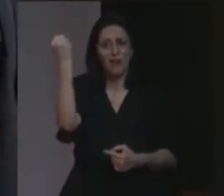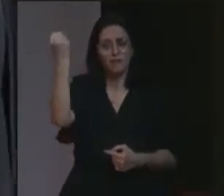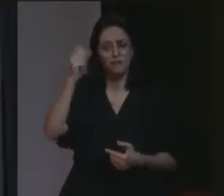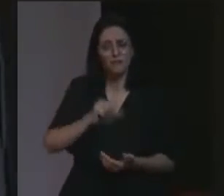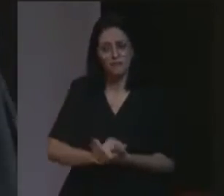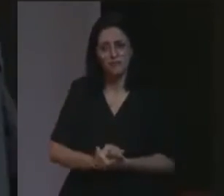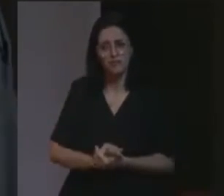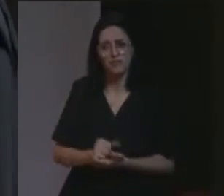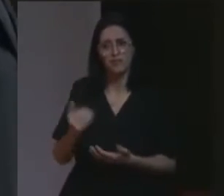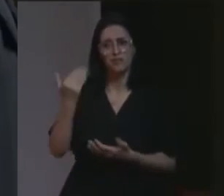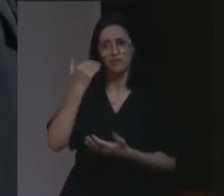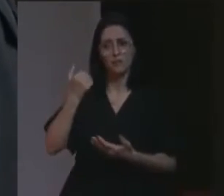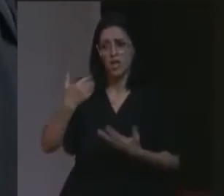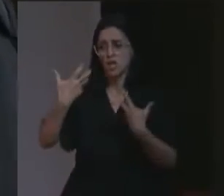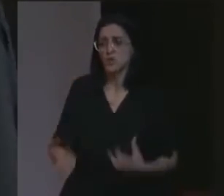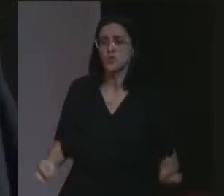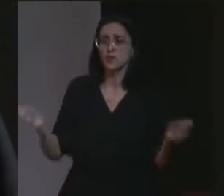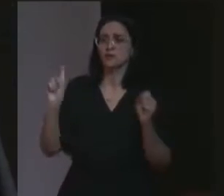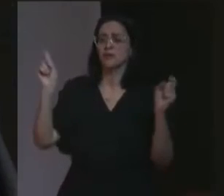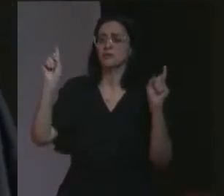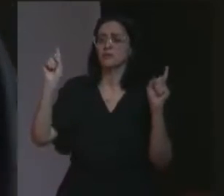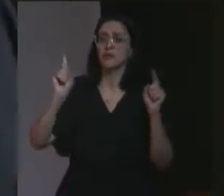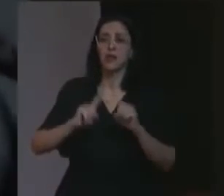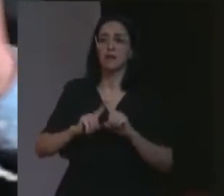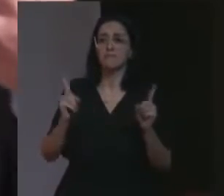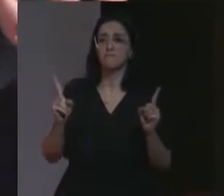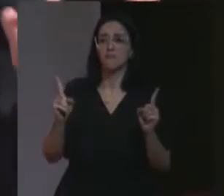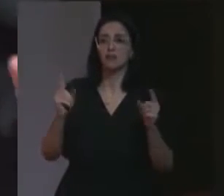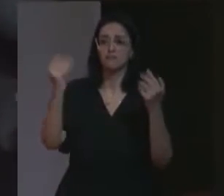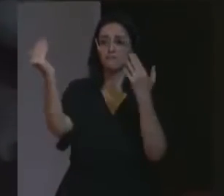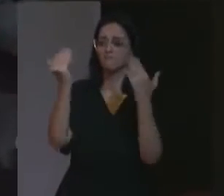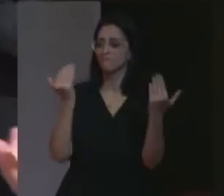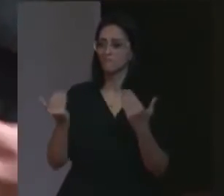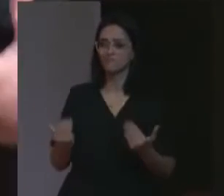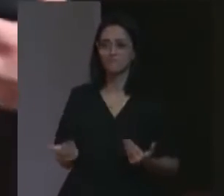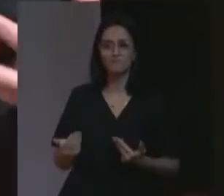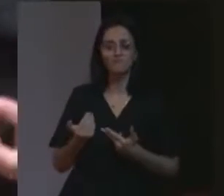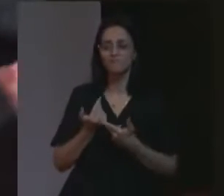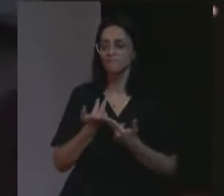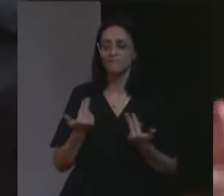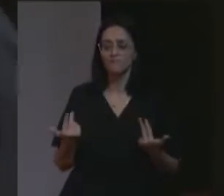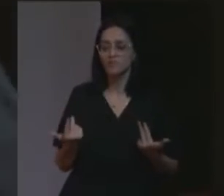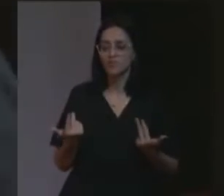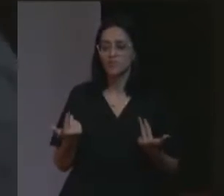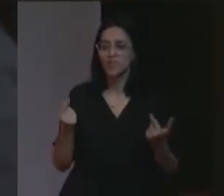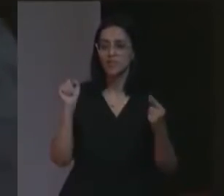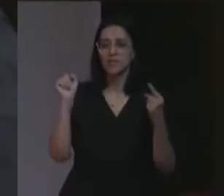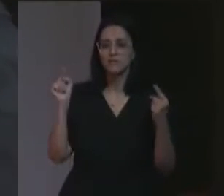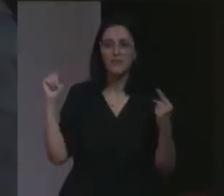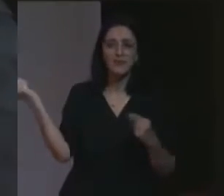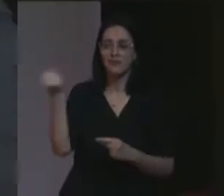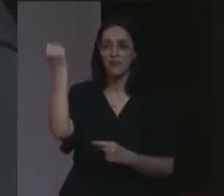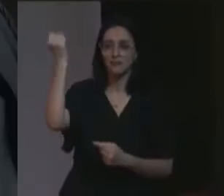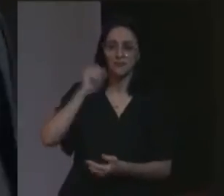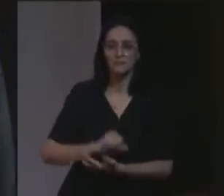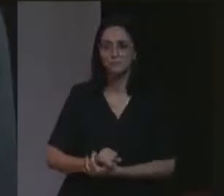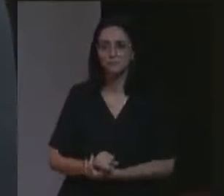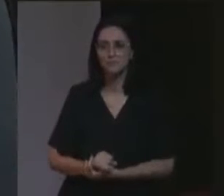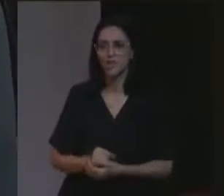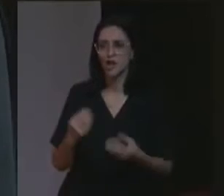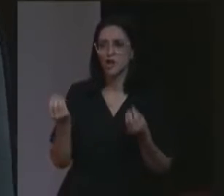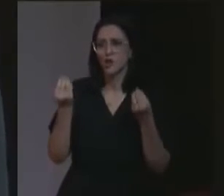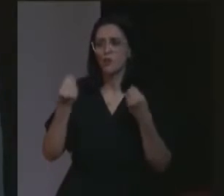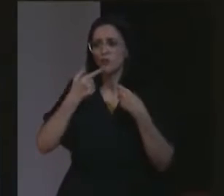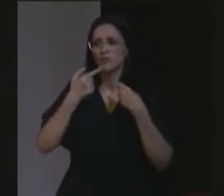que, embora inaceitáveis, não podem ser comparáveis a algo e coisas que são muito mais graves. Como é que eu